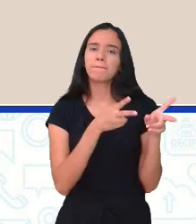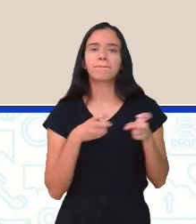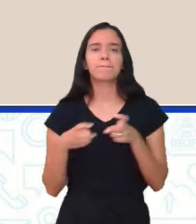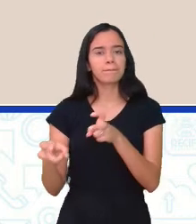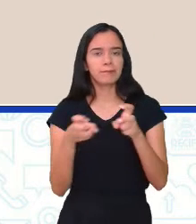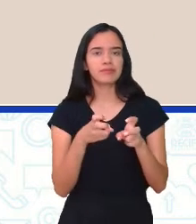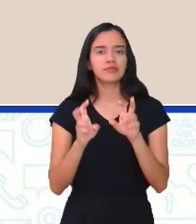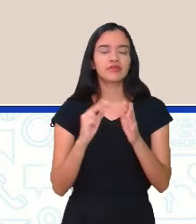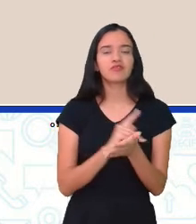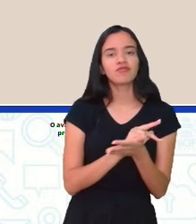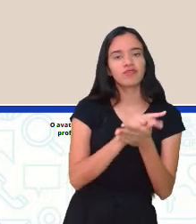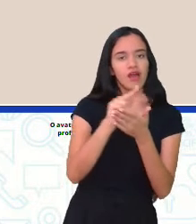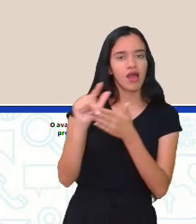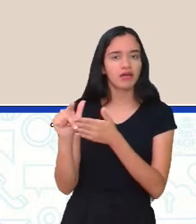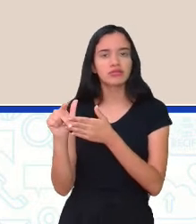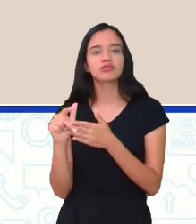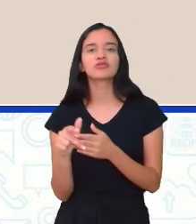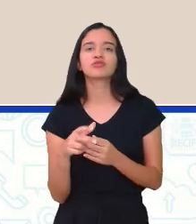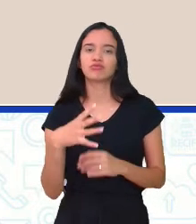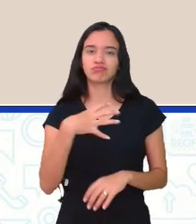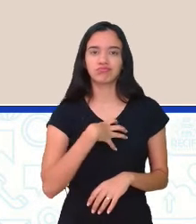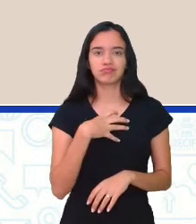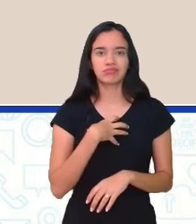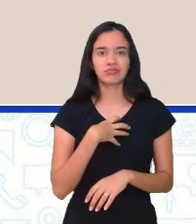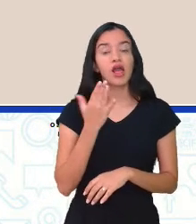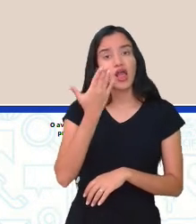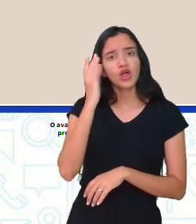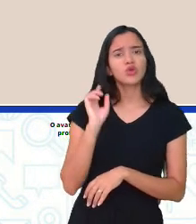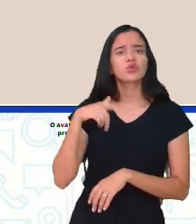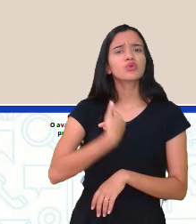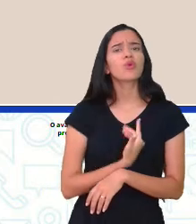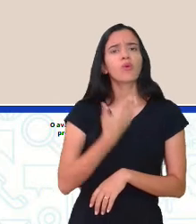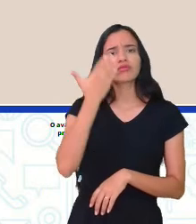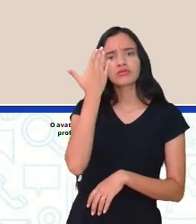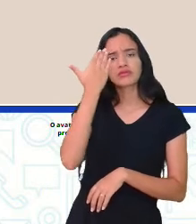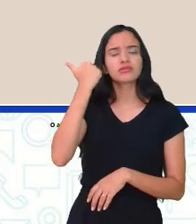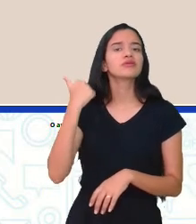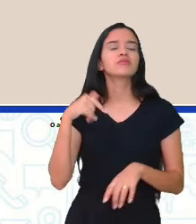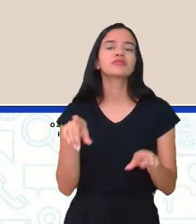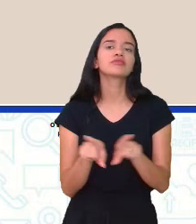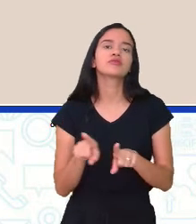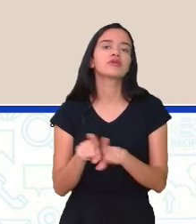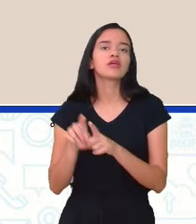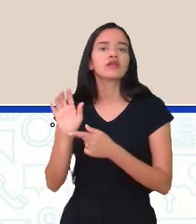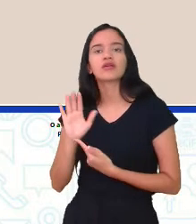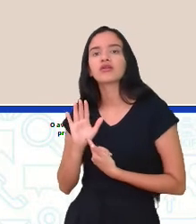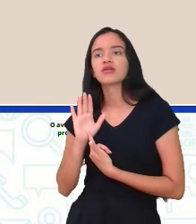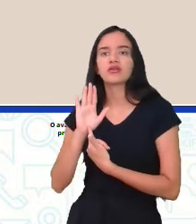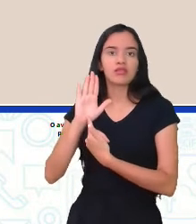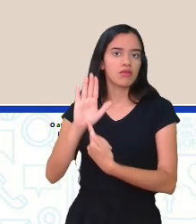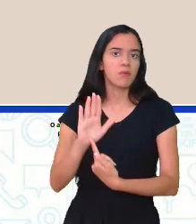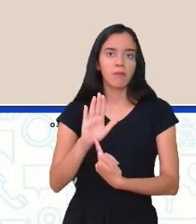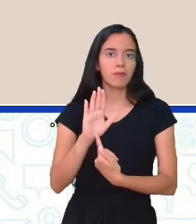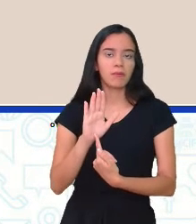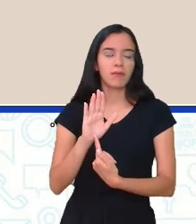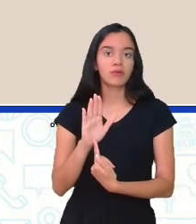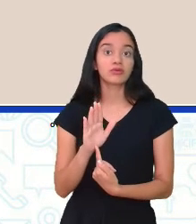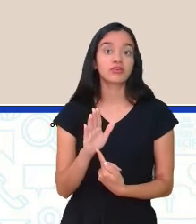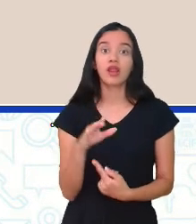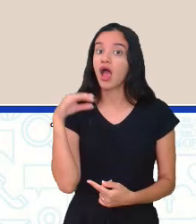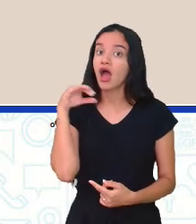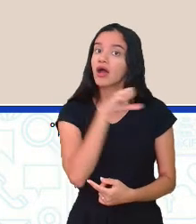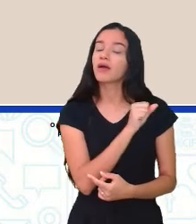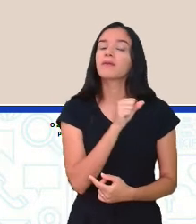apresentando vários sintomas. E sabemos que outras, elas não apresentam os sintomas imediatos.